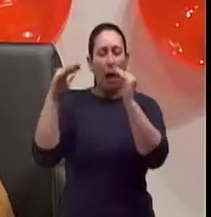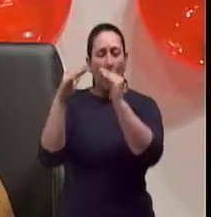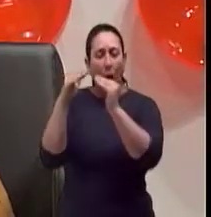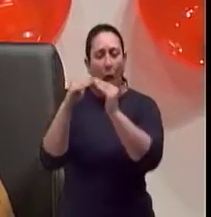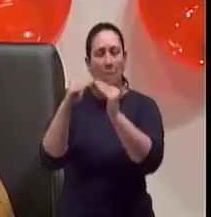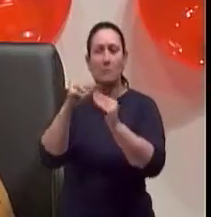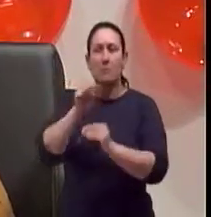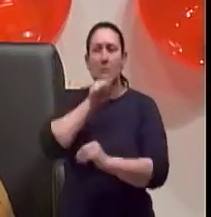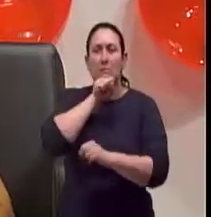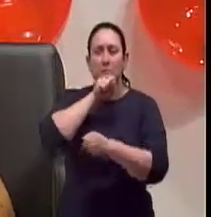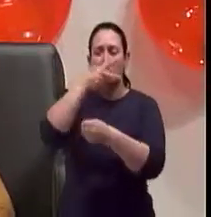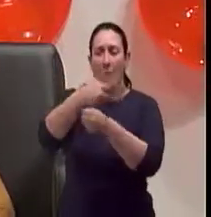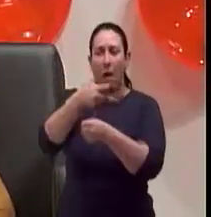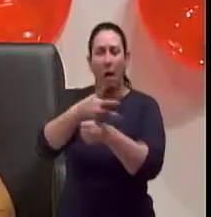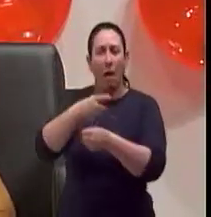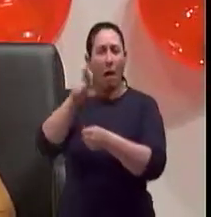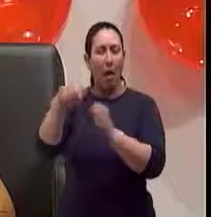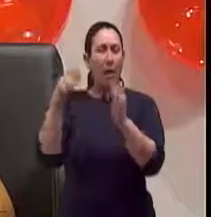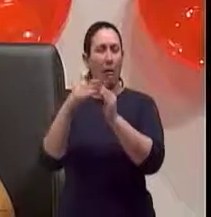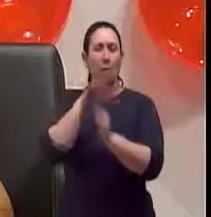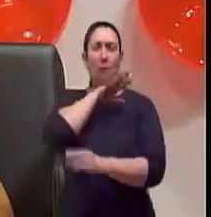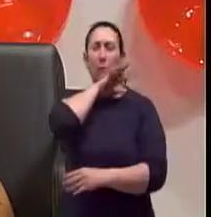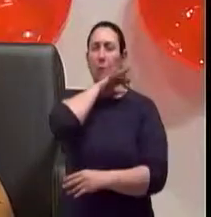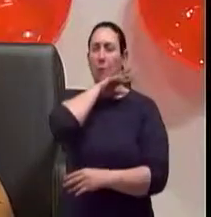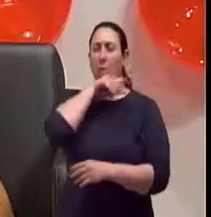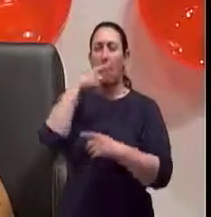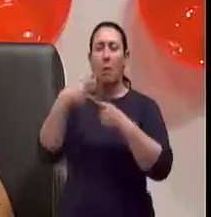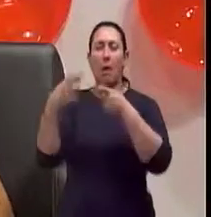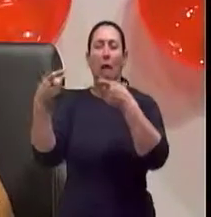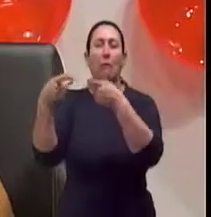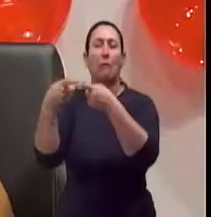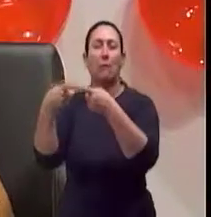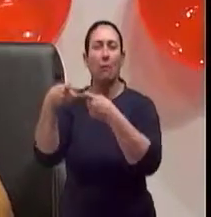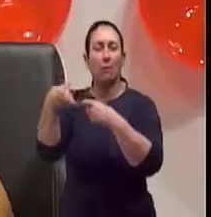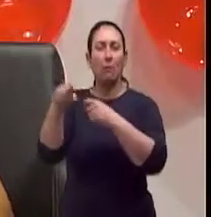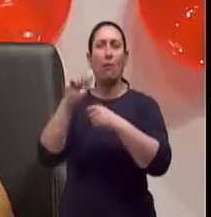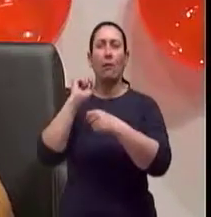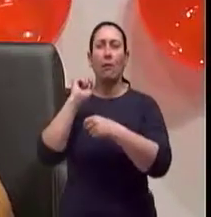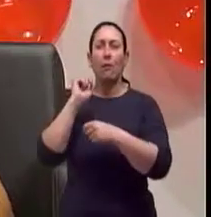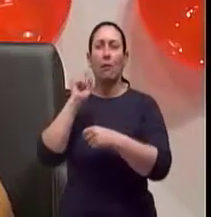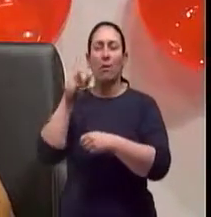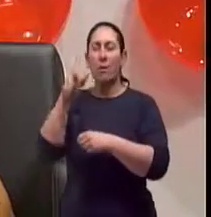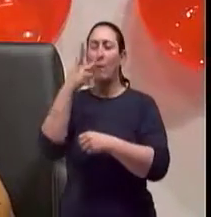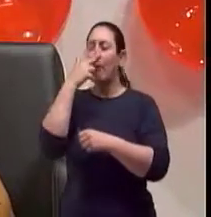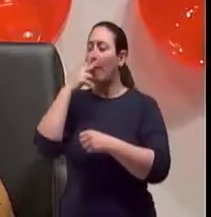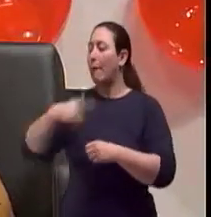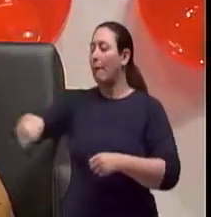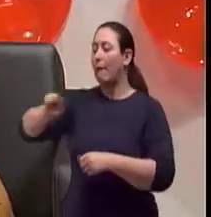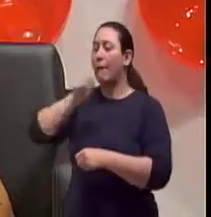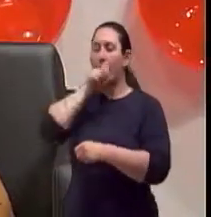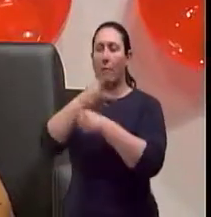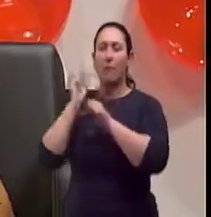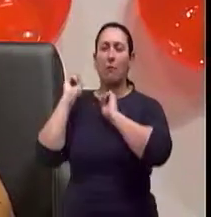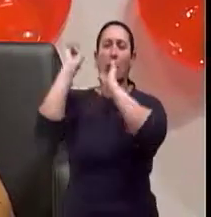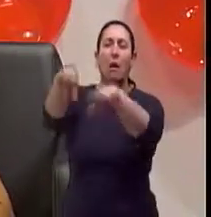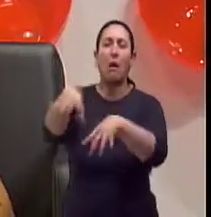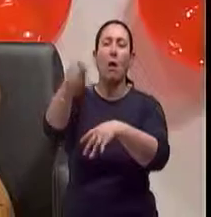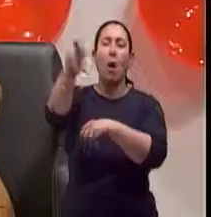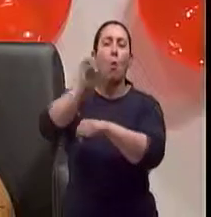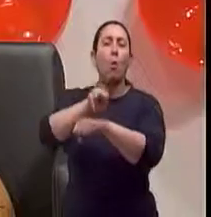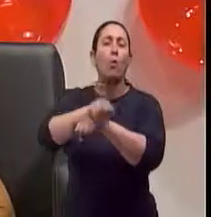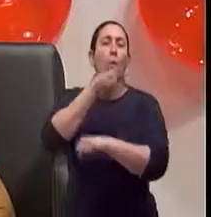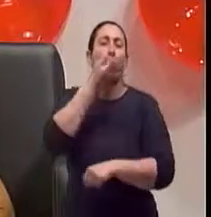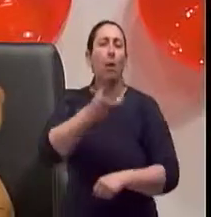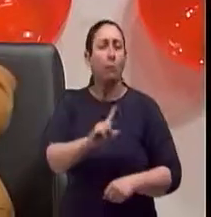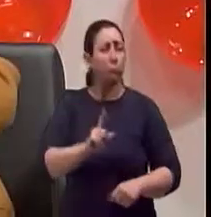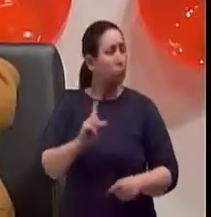gente que chama clínica geriátrica de asilo, porque é aquela palavra antiga, que era um depósito de idosos. Na realidade